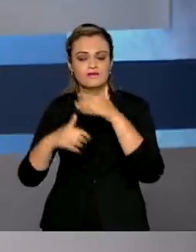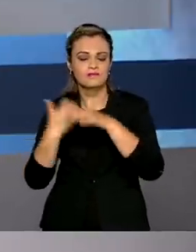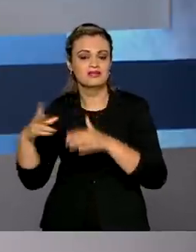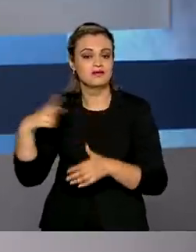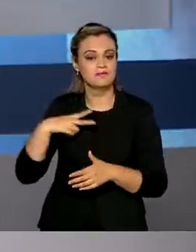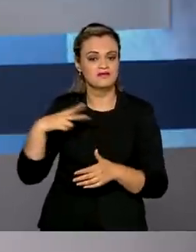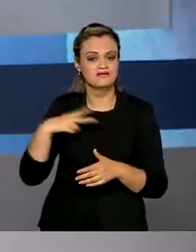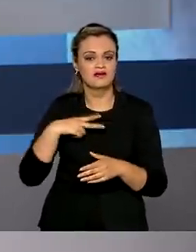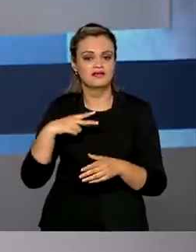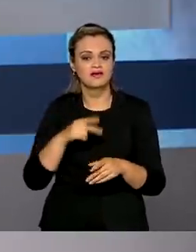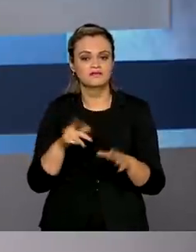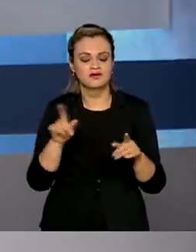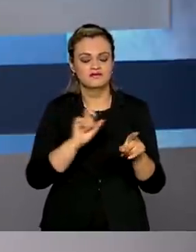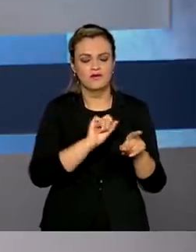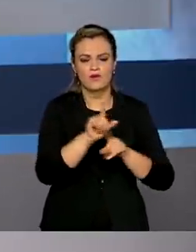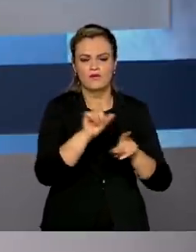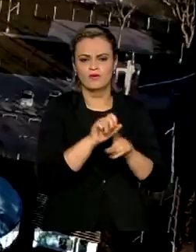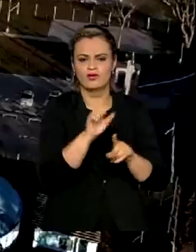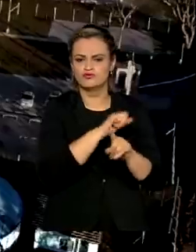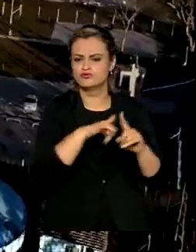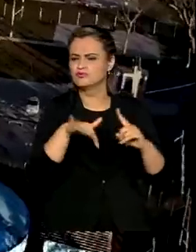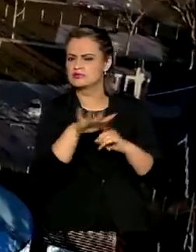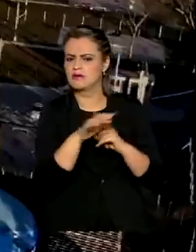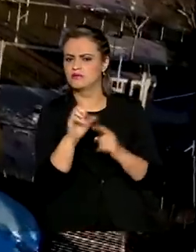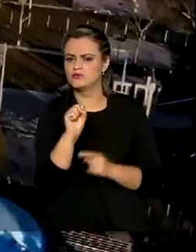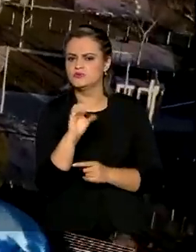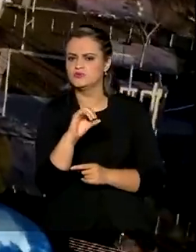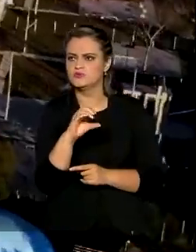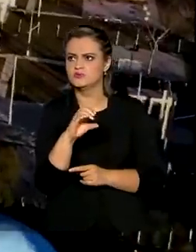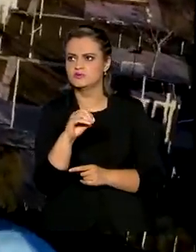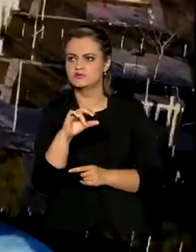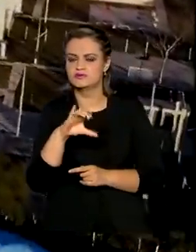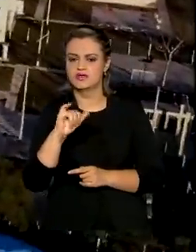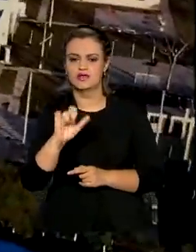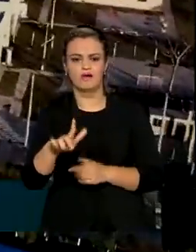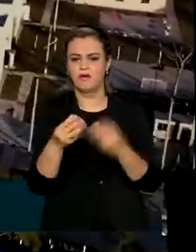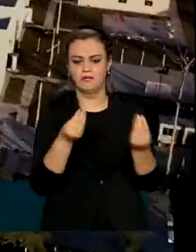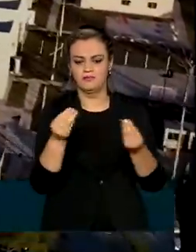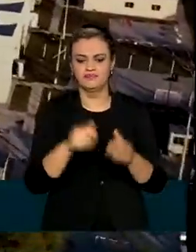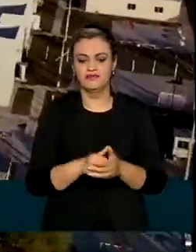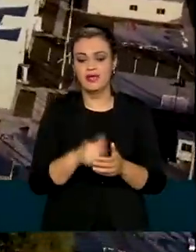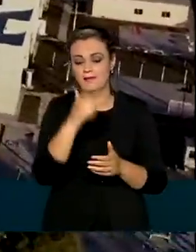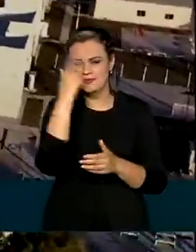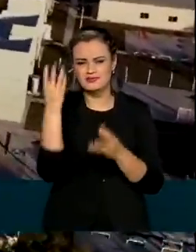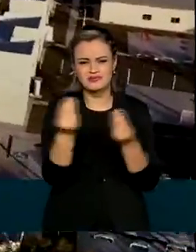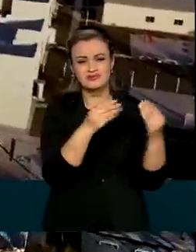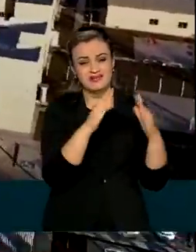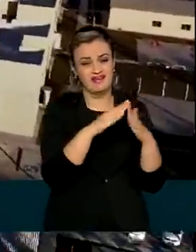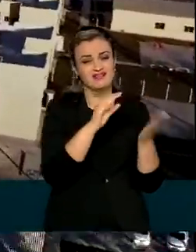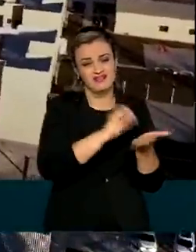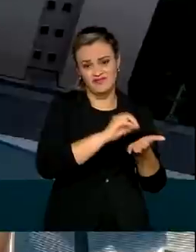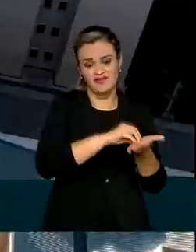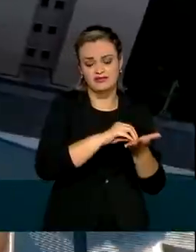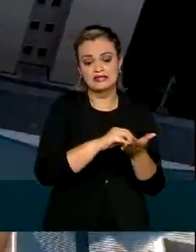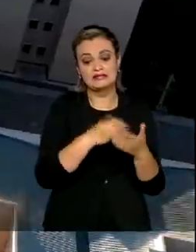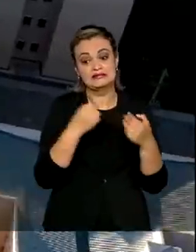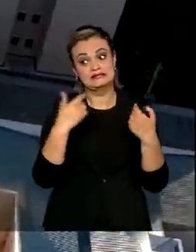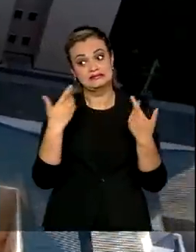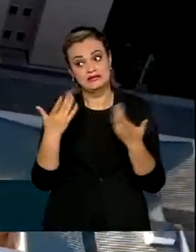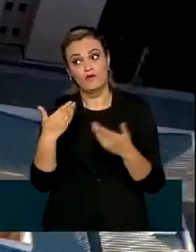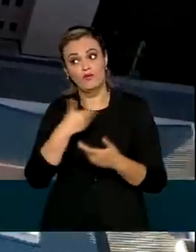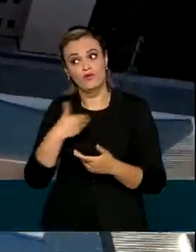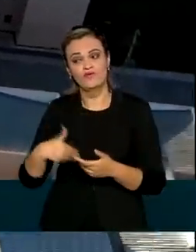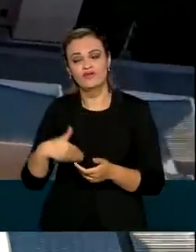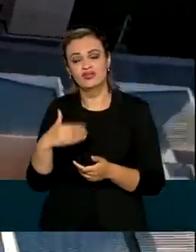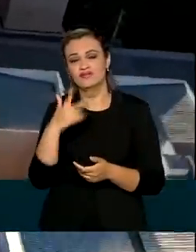implementar o aluguel social. Para solucionar o déficit habitacional no país, seria preciso, segundo o